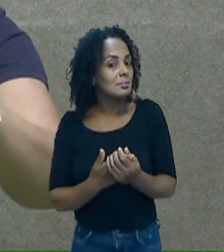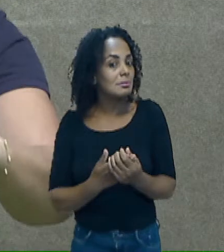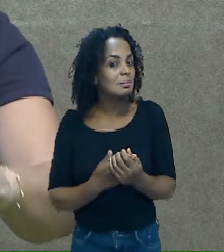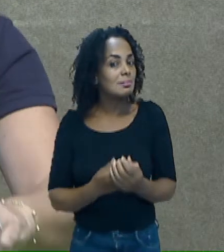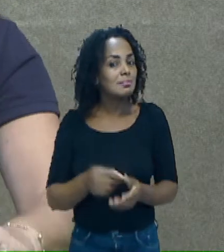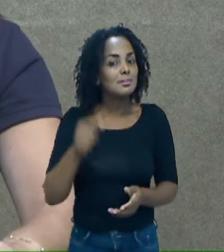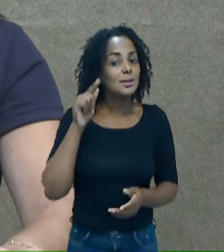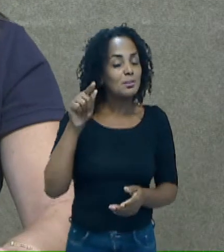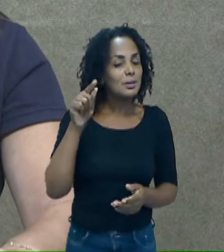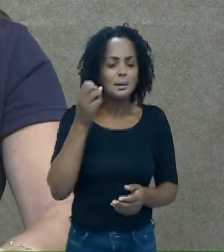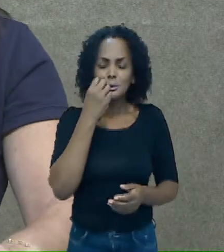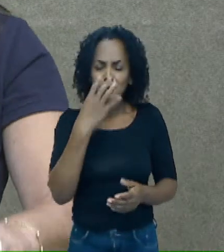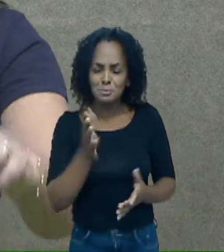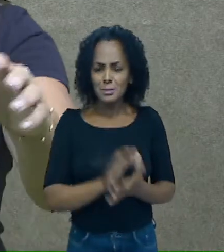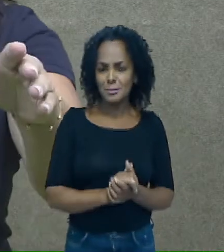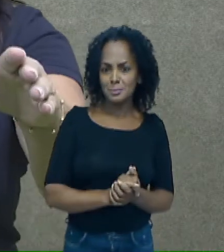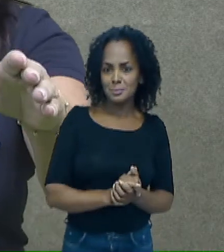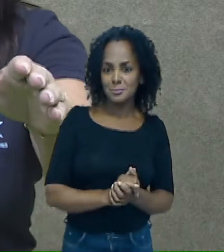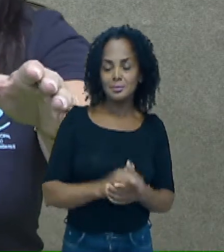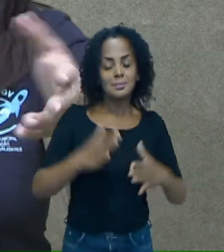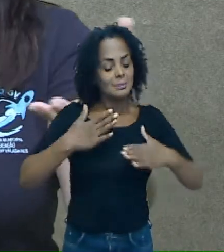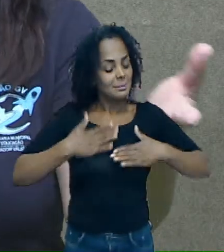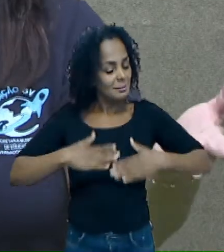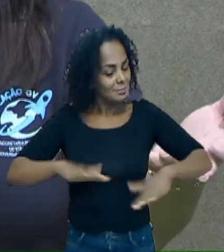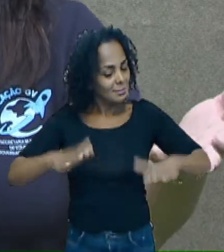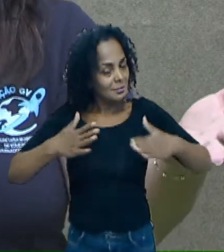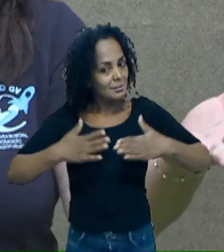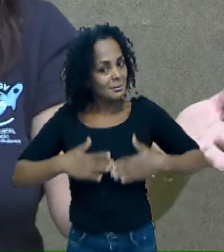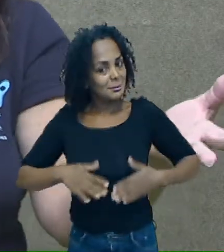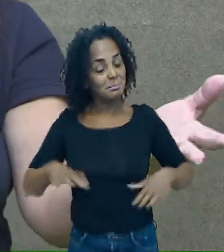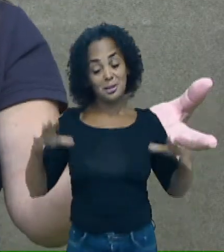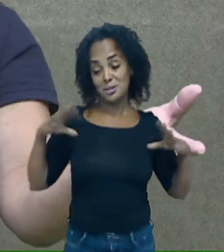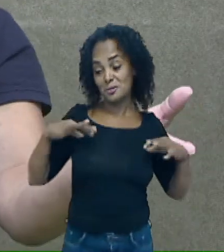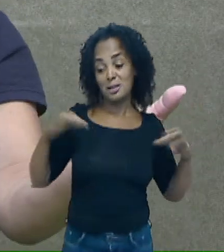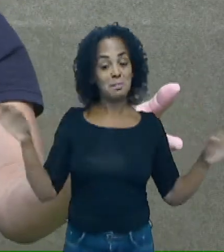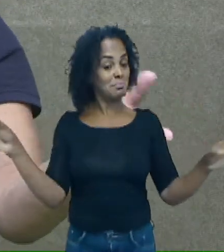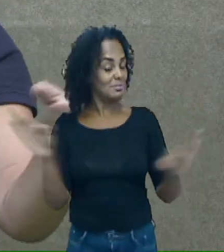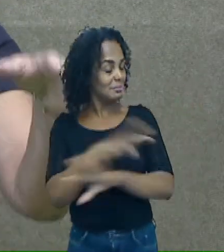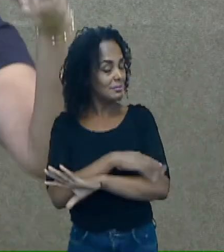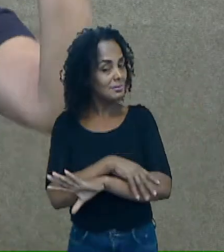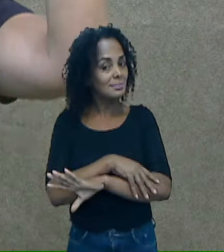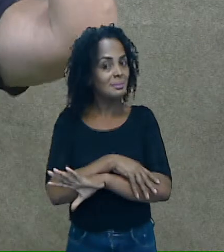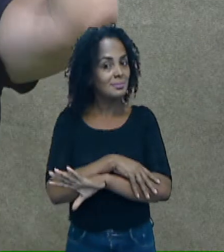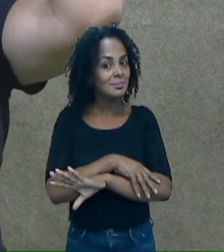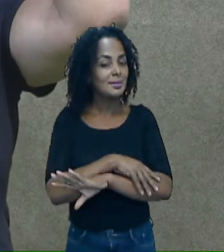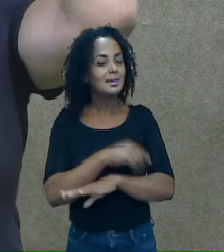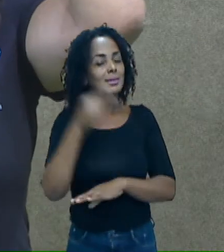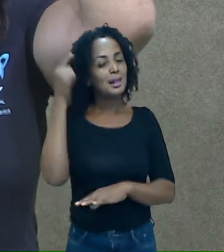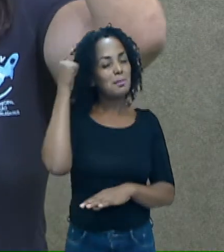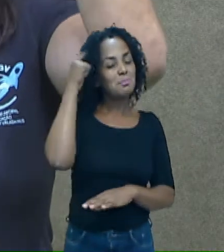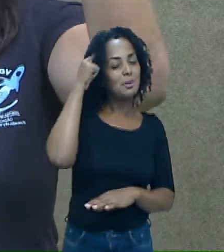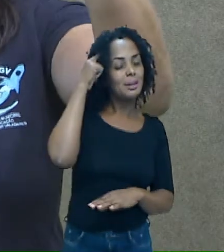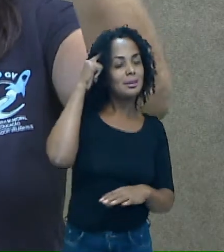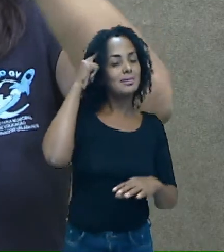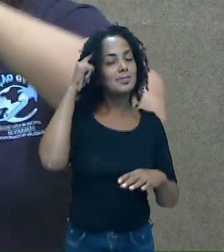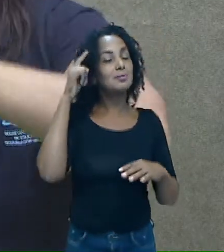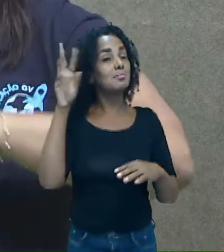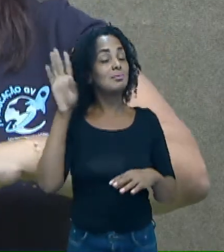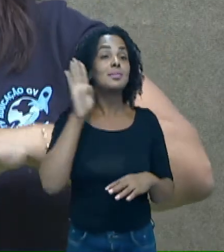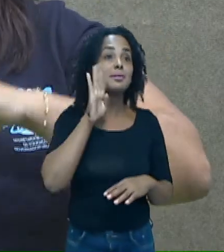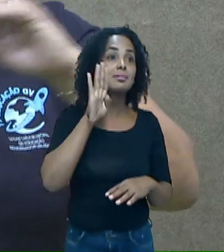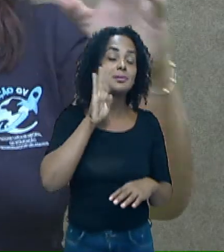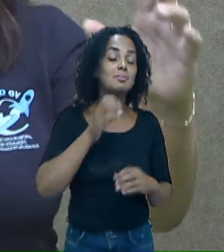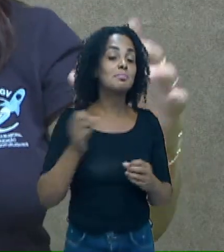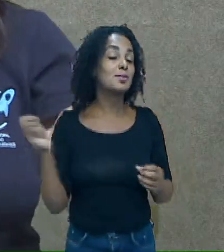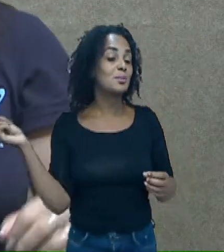E você, tá tudo bem? Tá descansado, né? As férias acabaram, tá com a cabecinha legal para